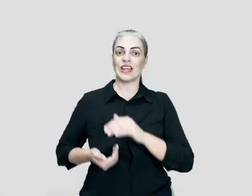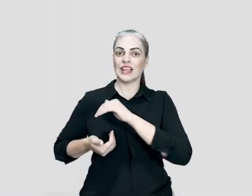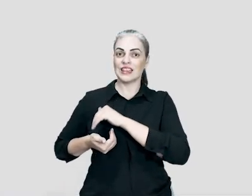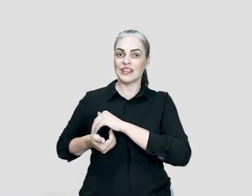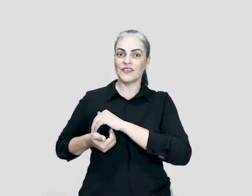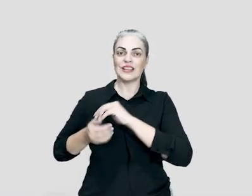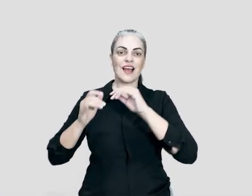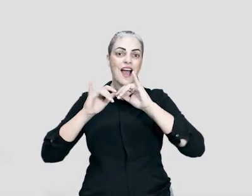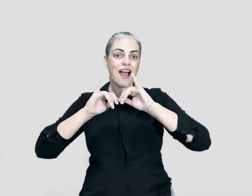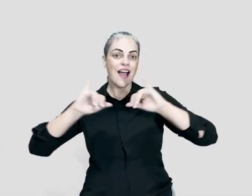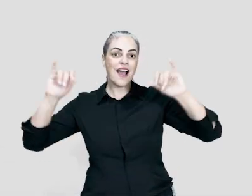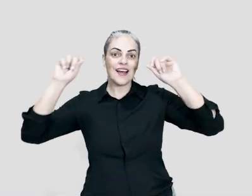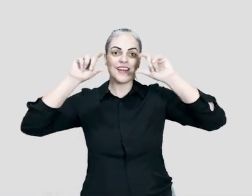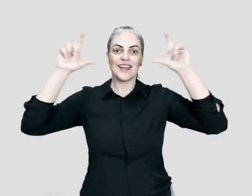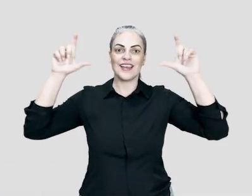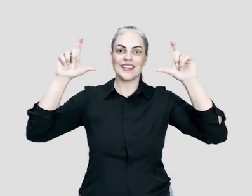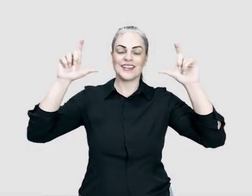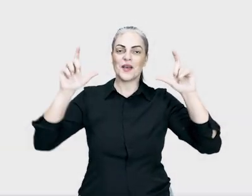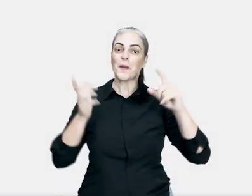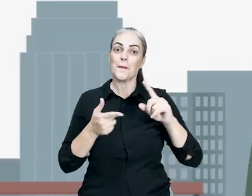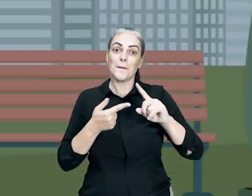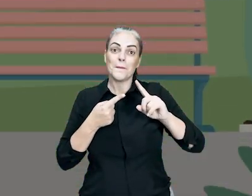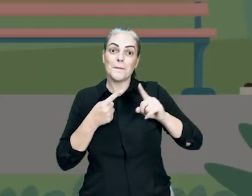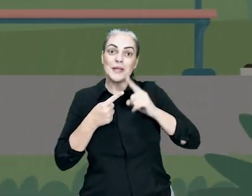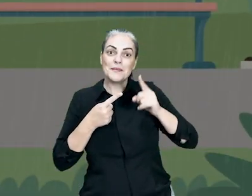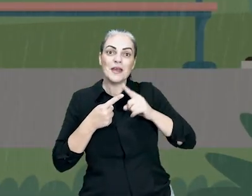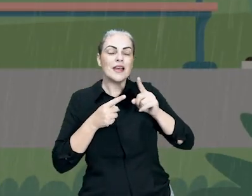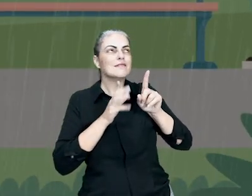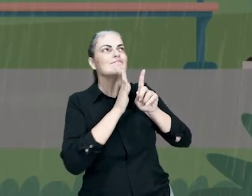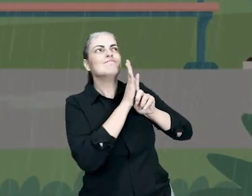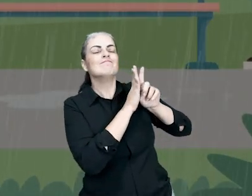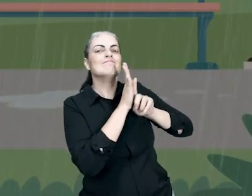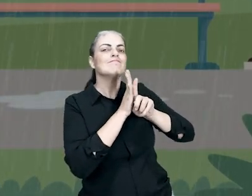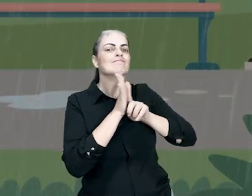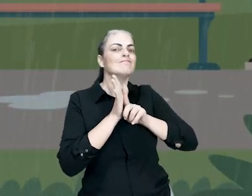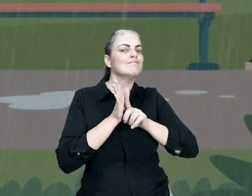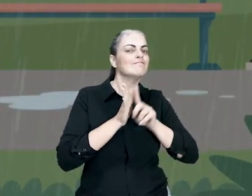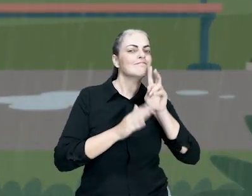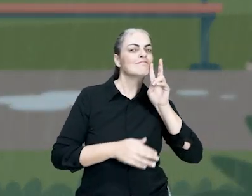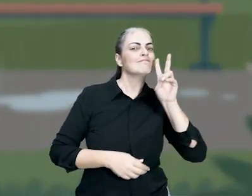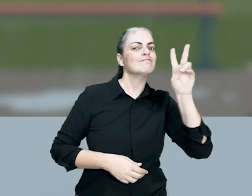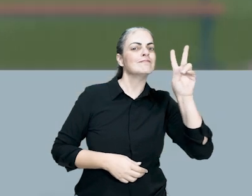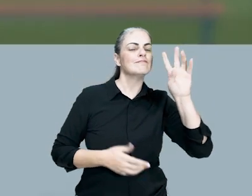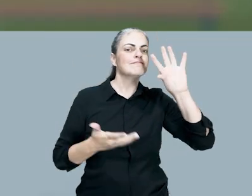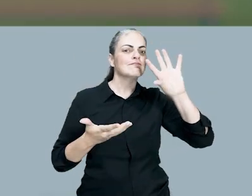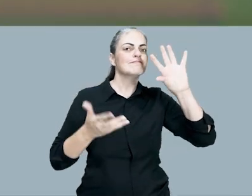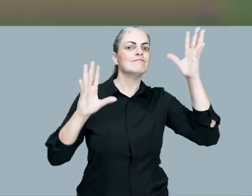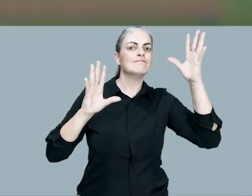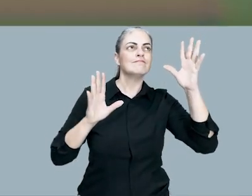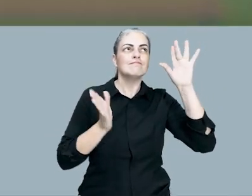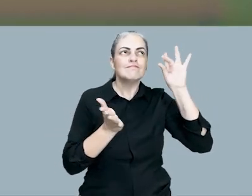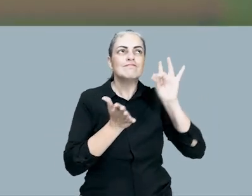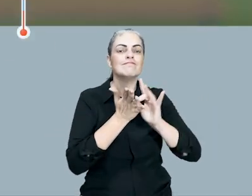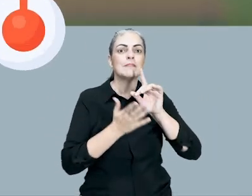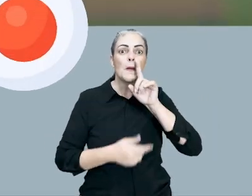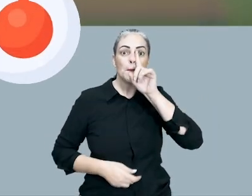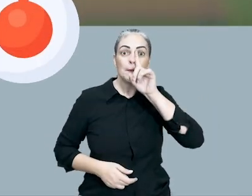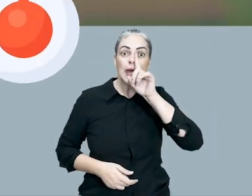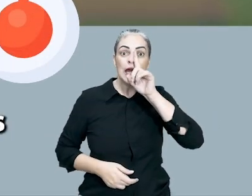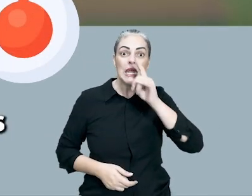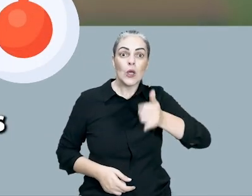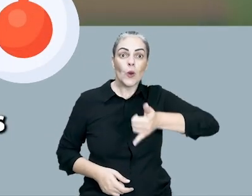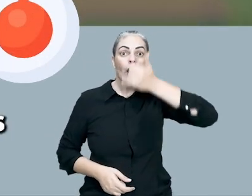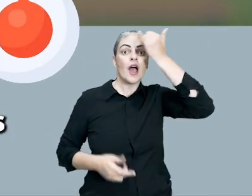No Defesa Civil Alerta, tudo começa com monitoramento de eventos adversos. Diante do risco crítico de